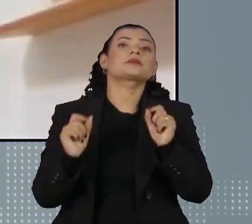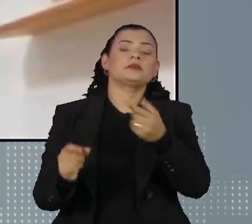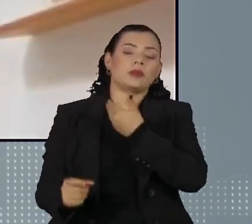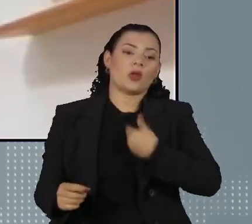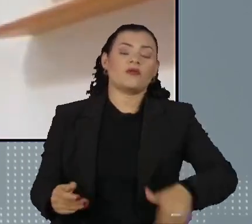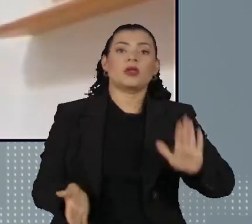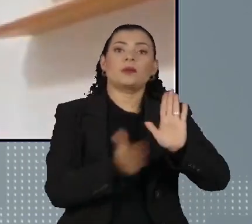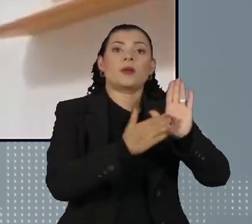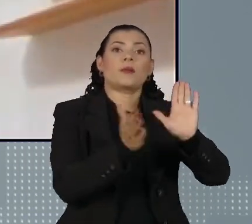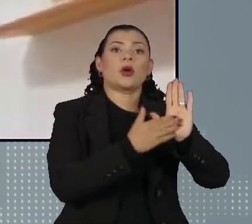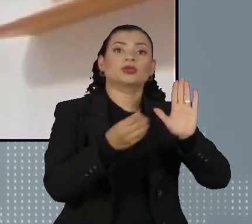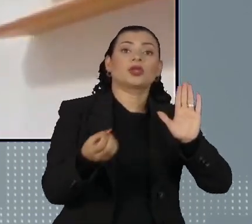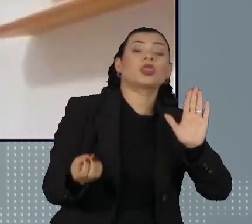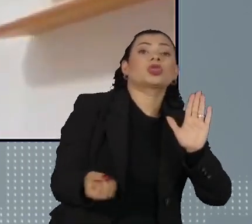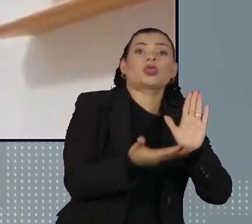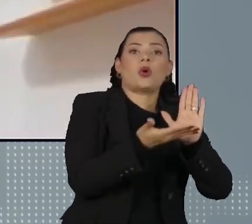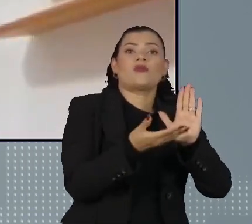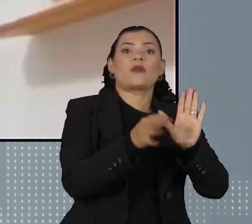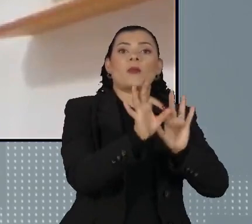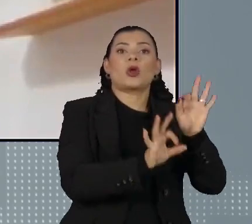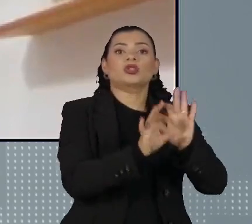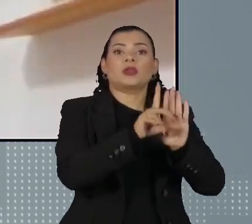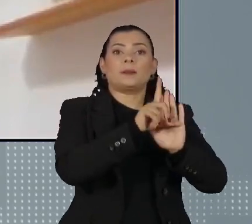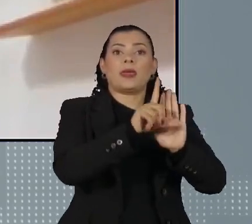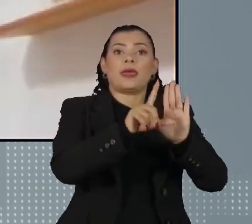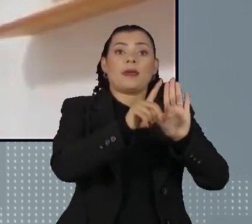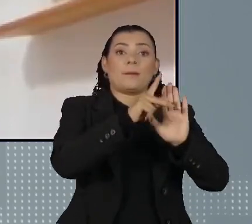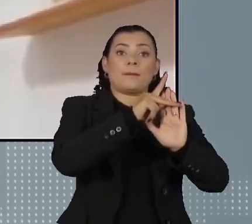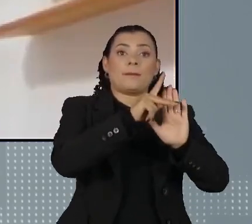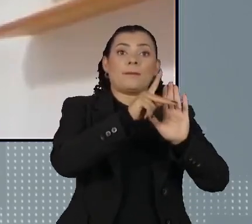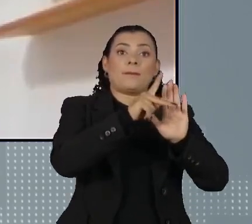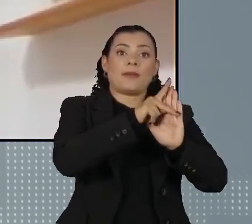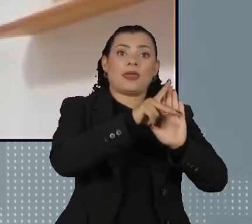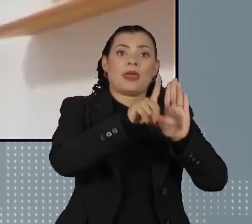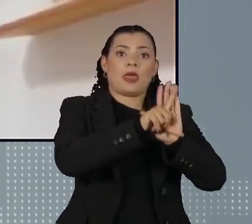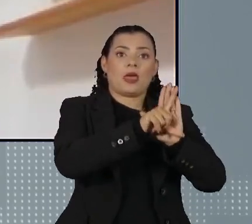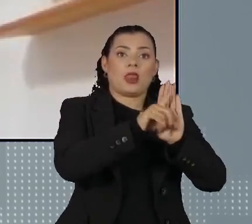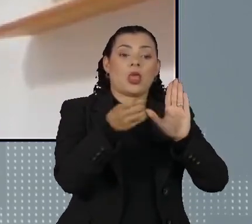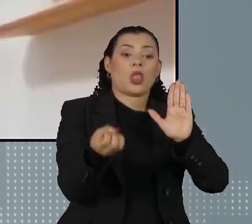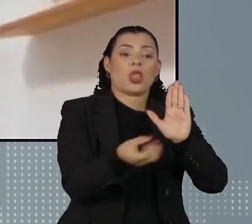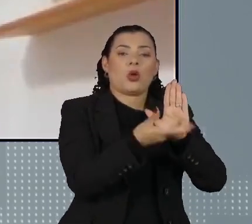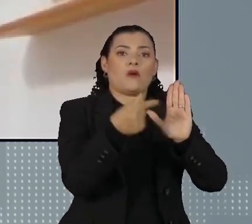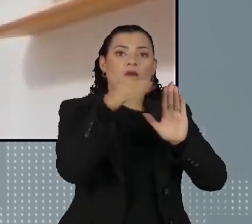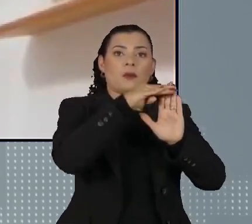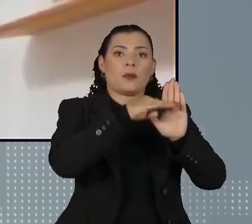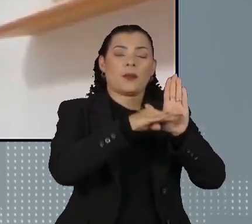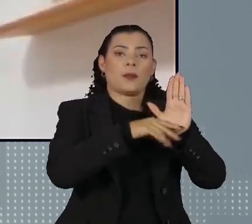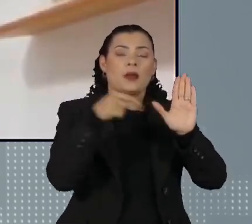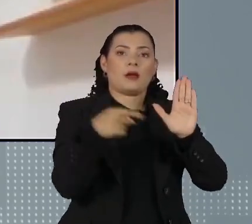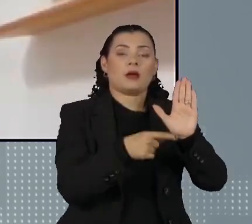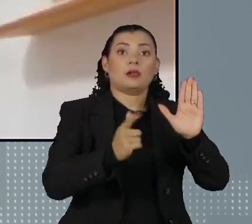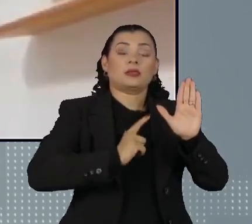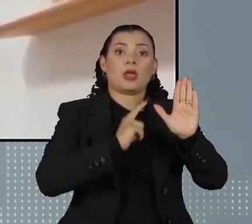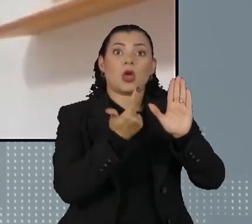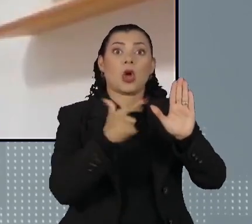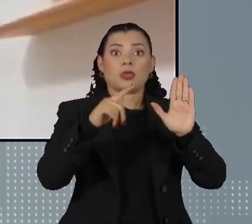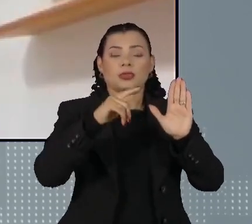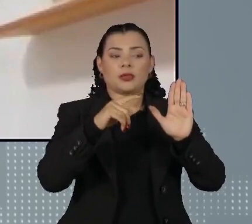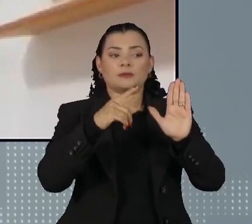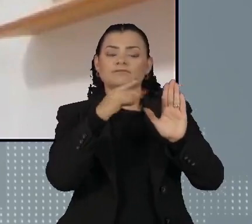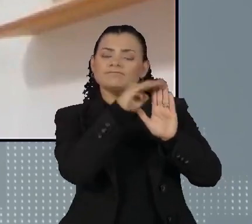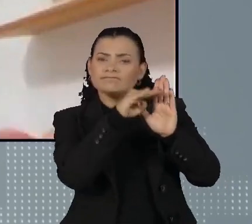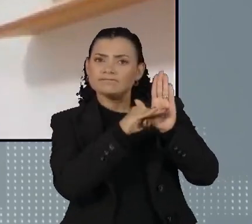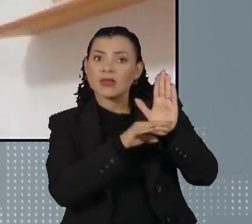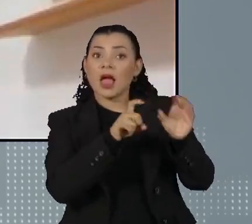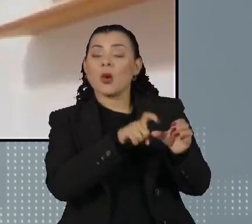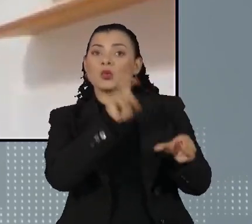proposta de um outro projeto de lei ou numa medida provisória, por exemplo, criando ou tentando criar essa entidade